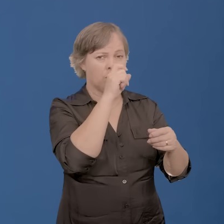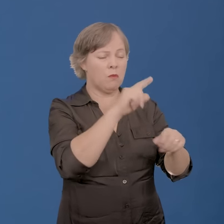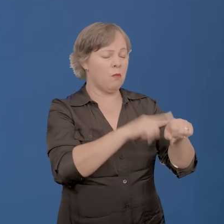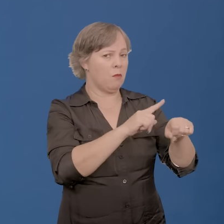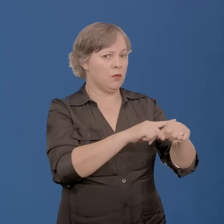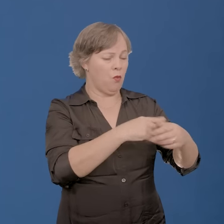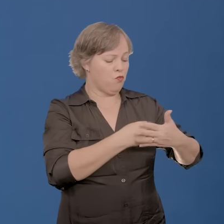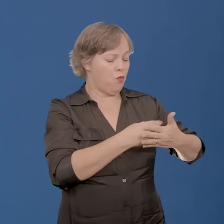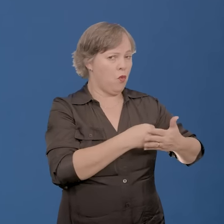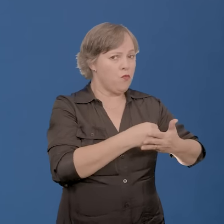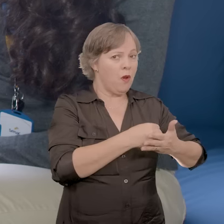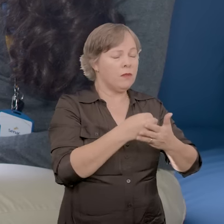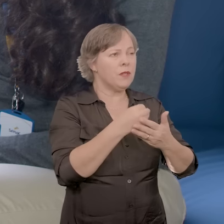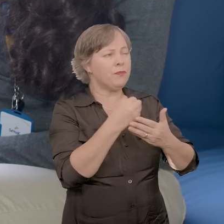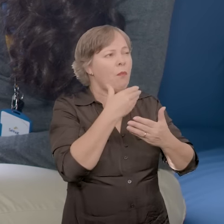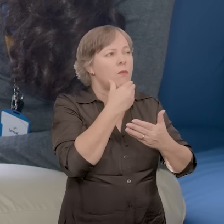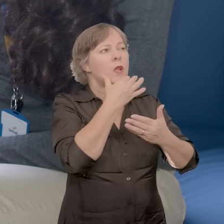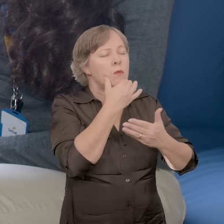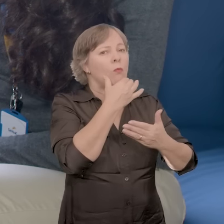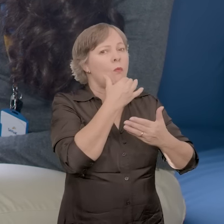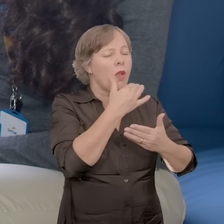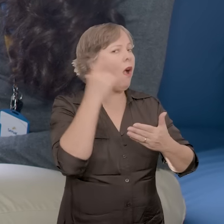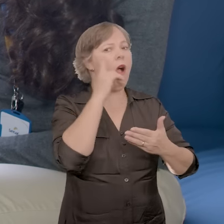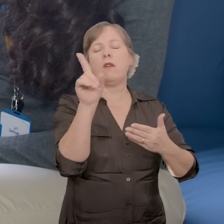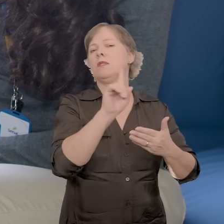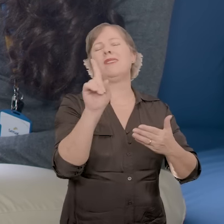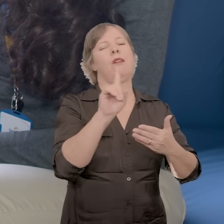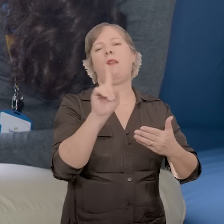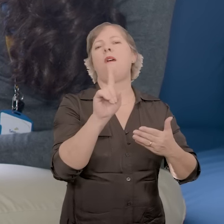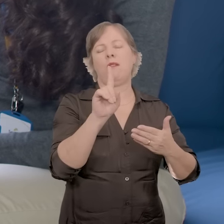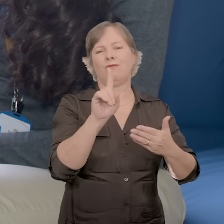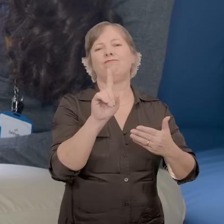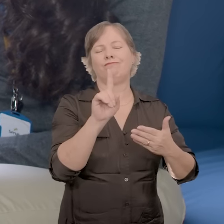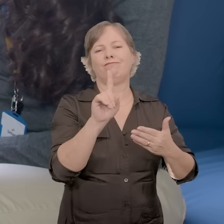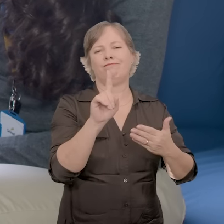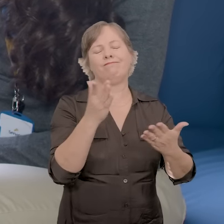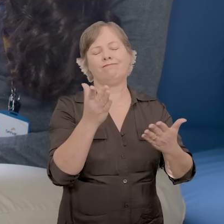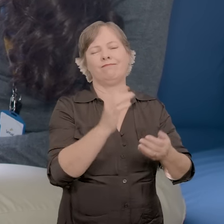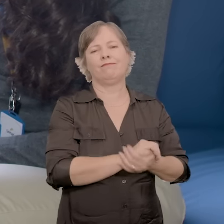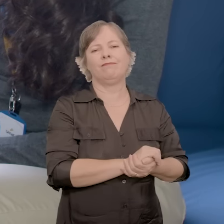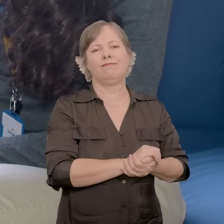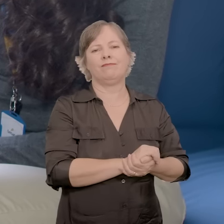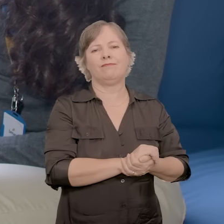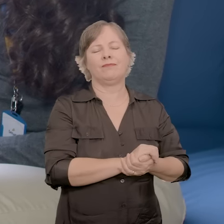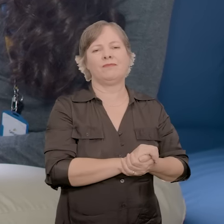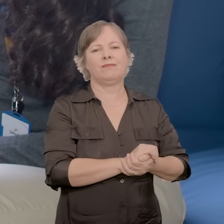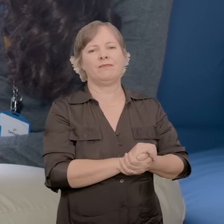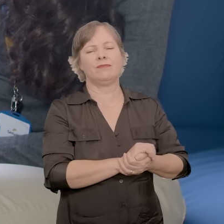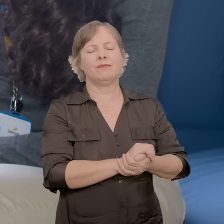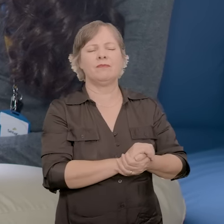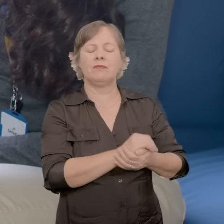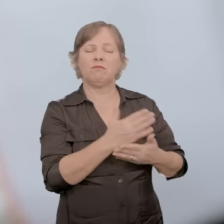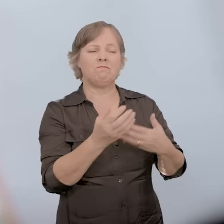na sucção, para amamentar. Ela não fazia o movimento da sucção, igual os bebês normais